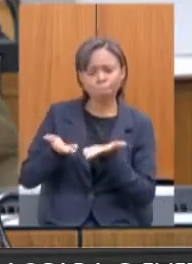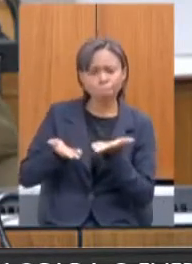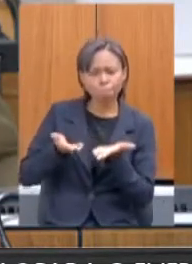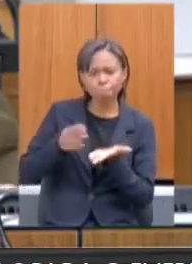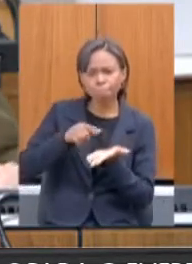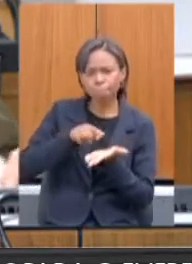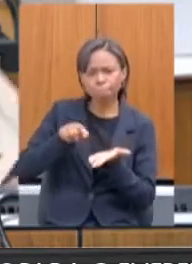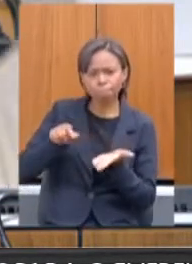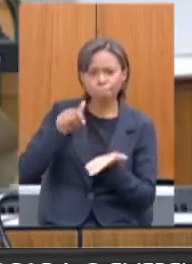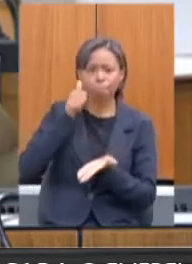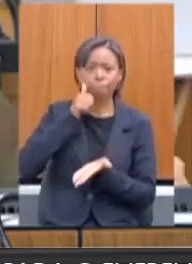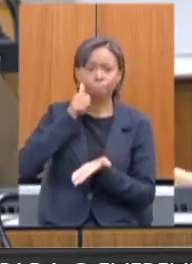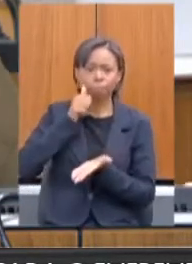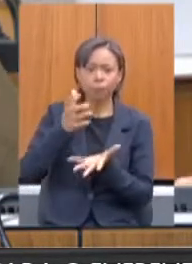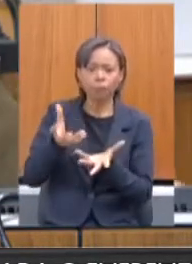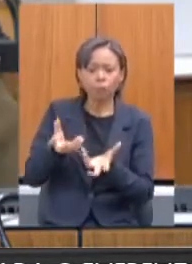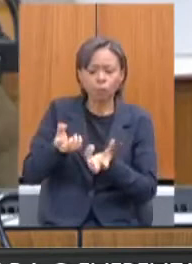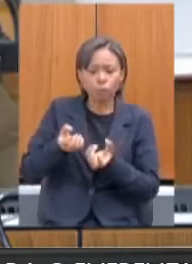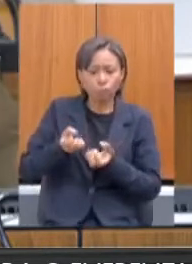todas as redes.